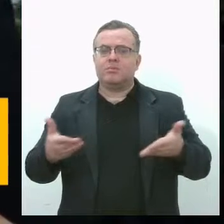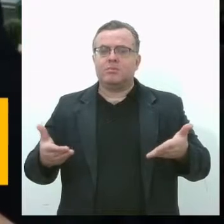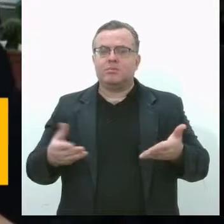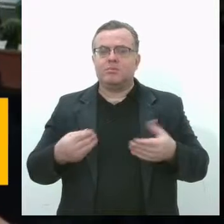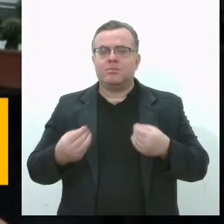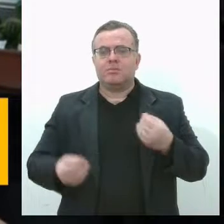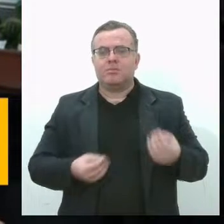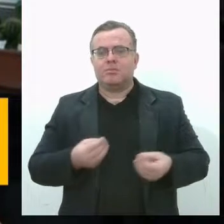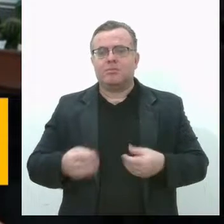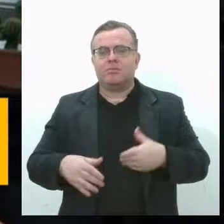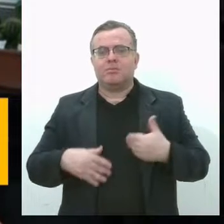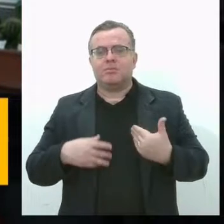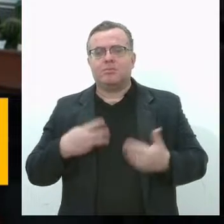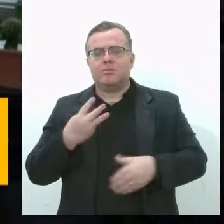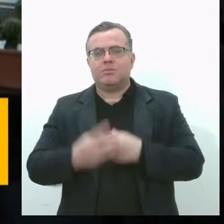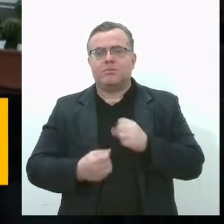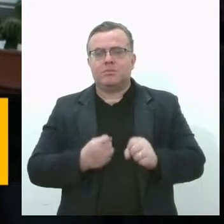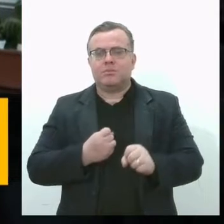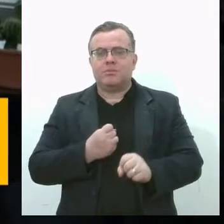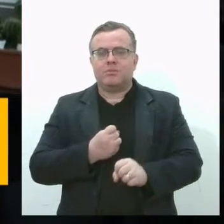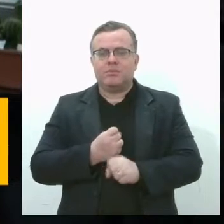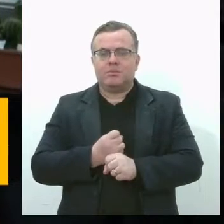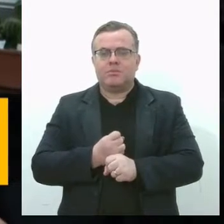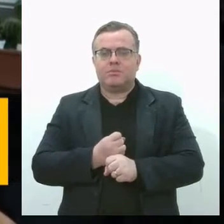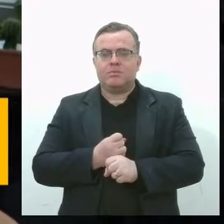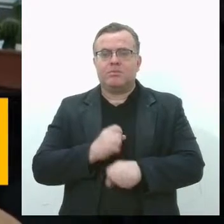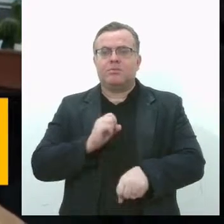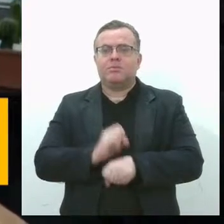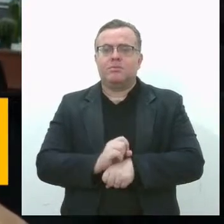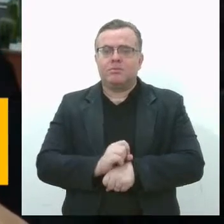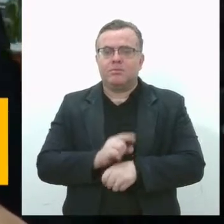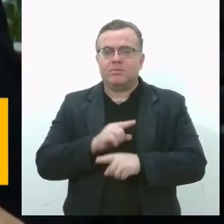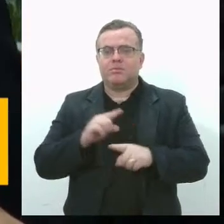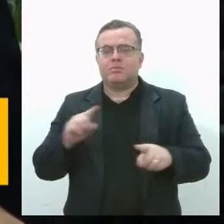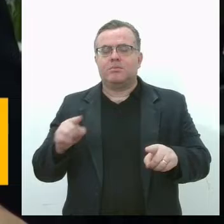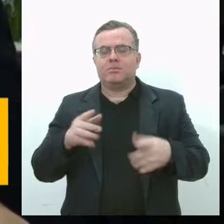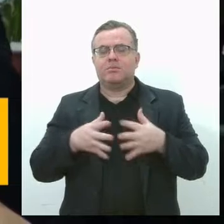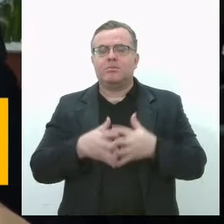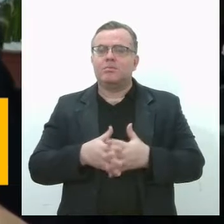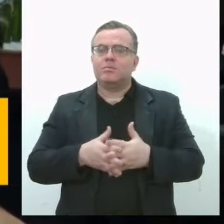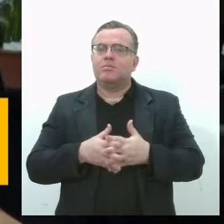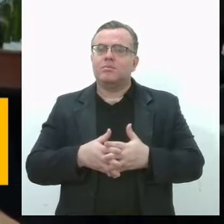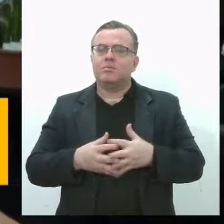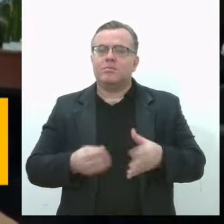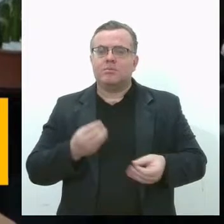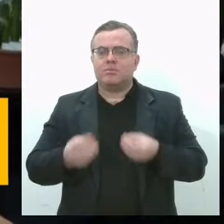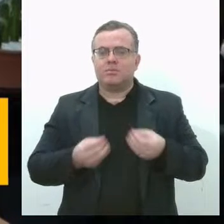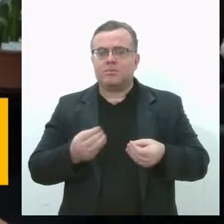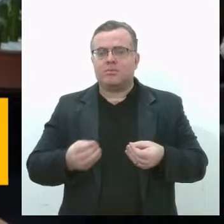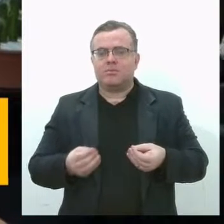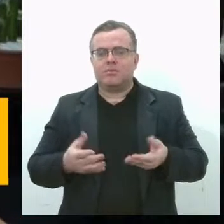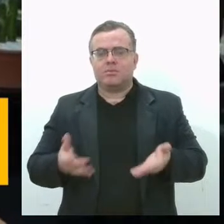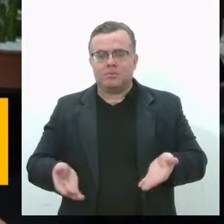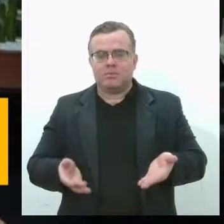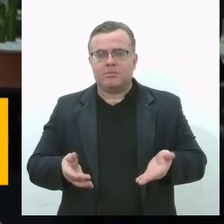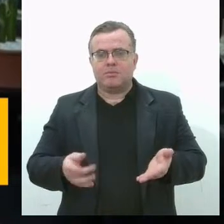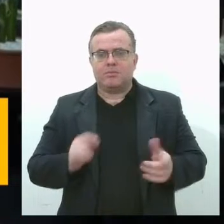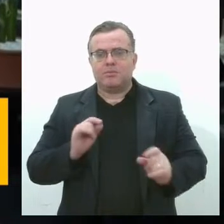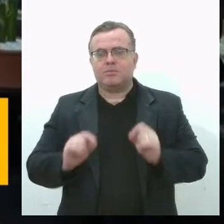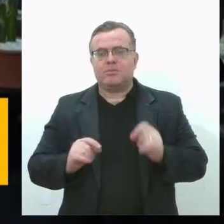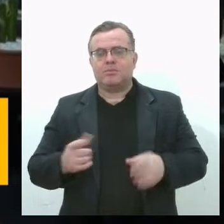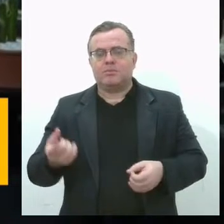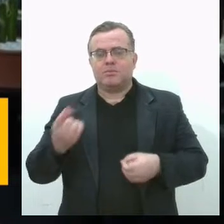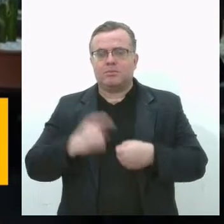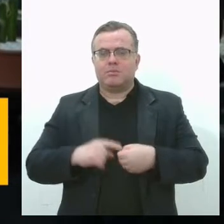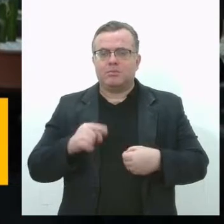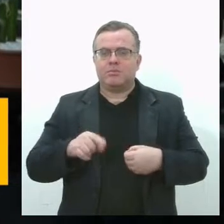três anos e meio foi eu. Às vezes as pessoas confundem as coisas. Então, se o julgamento fosse lá no início, a gente já estava aqui nessa casa há muito tempo. Então, a